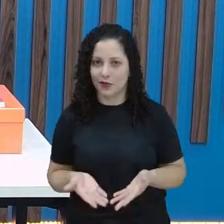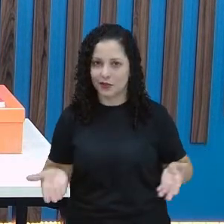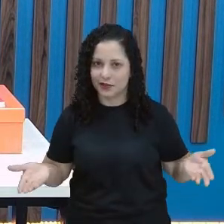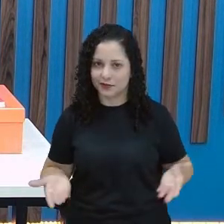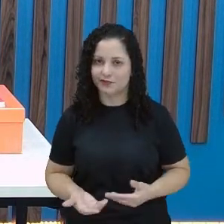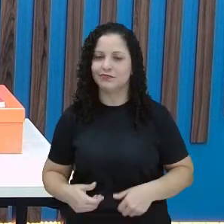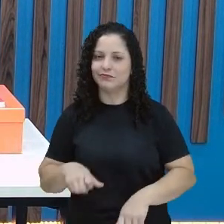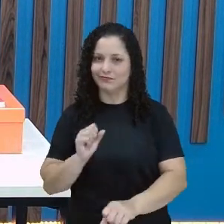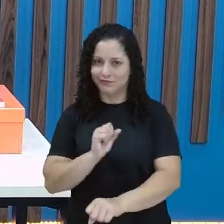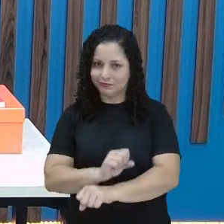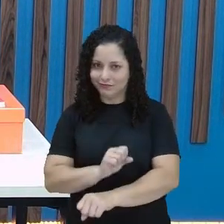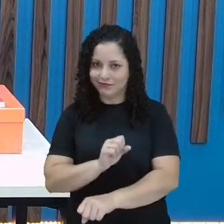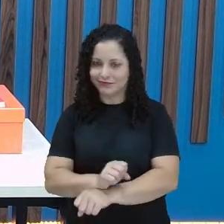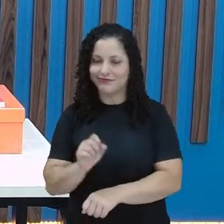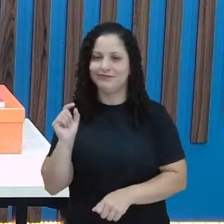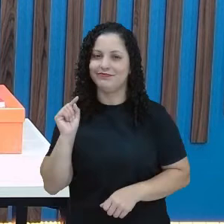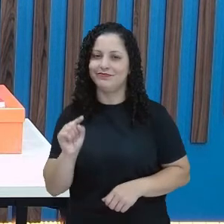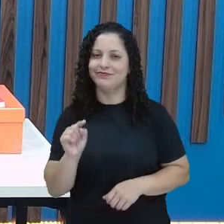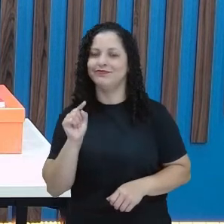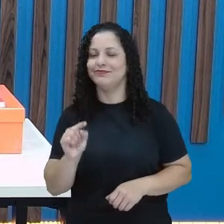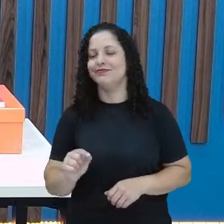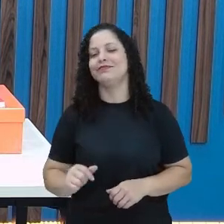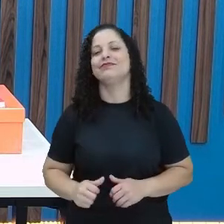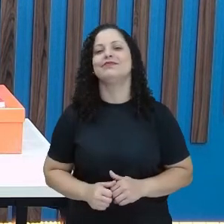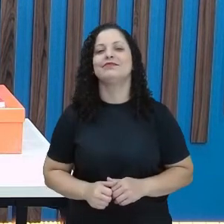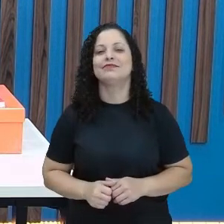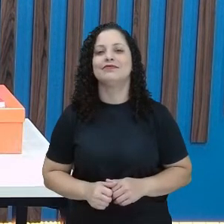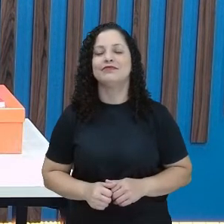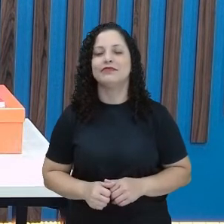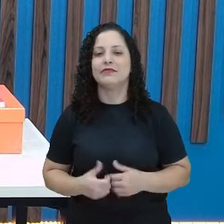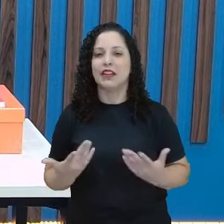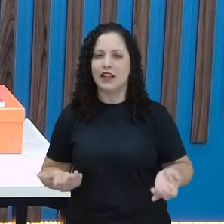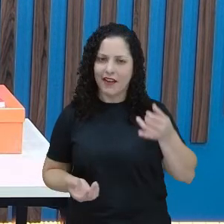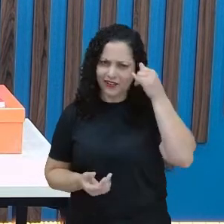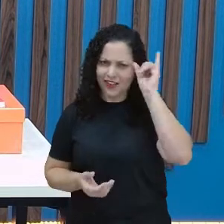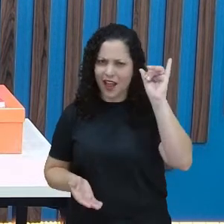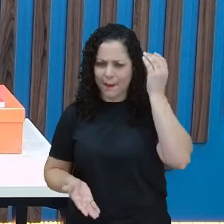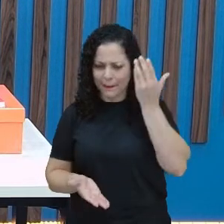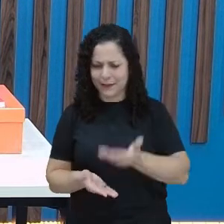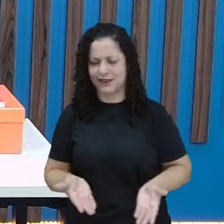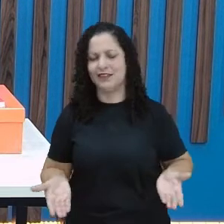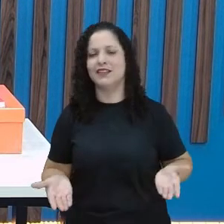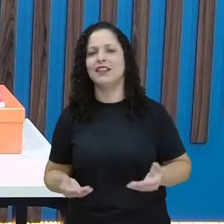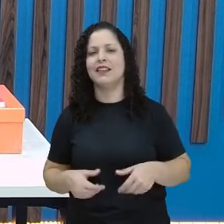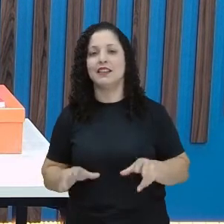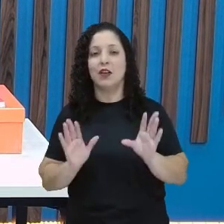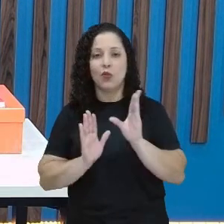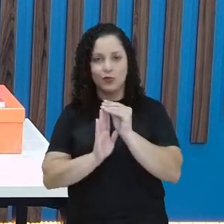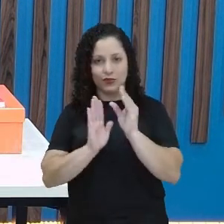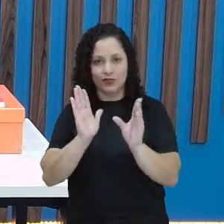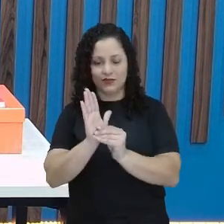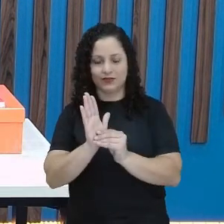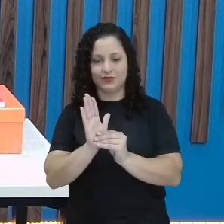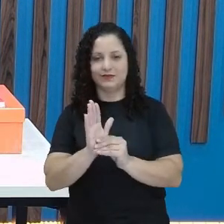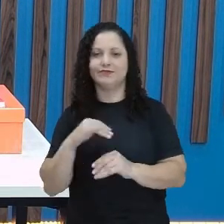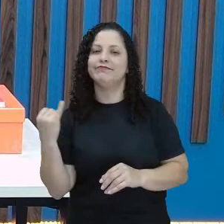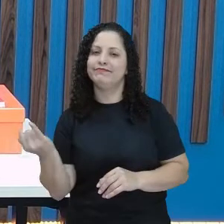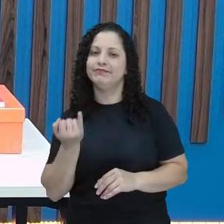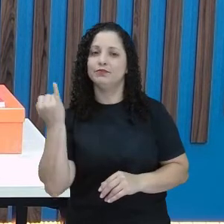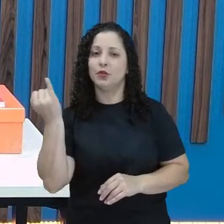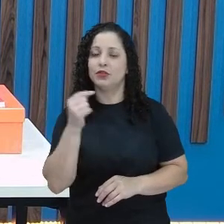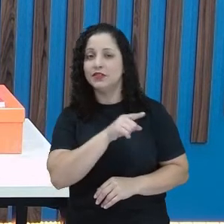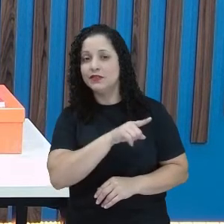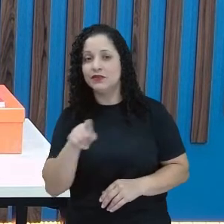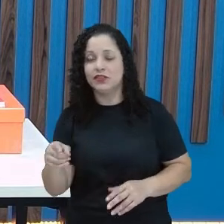para não ficar saindo do lugar, não é? E perdendo algum detalhe da aula, tá? É importante que você esteja